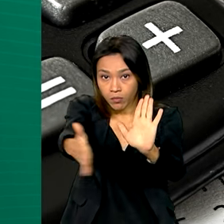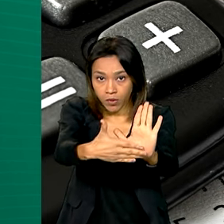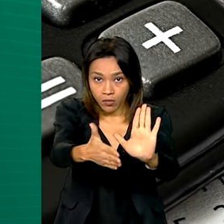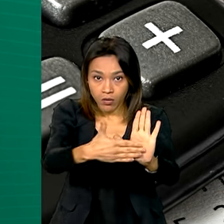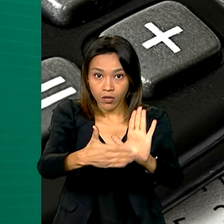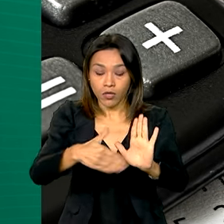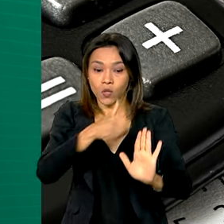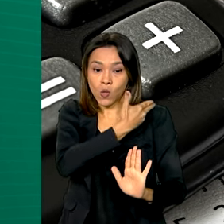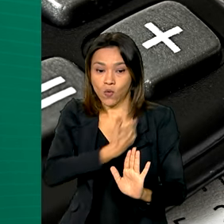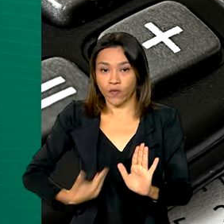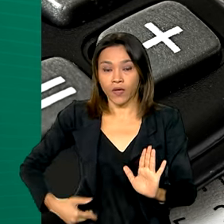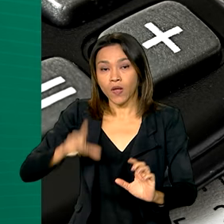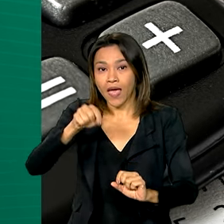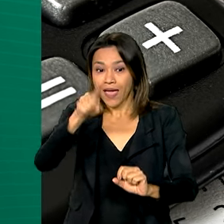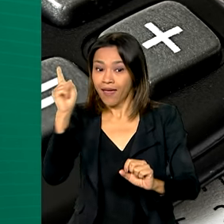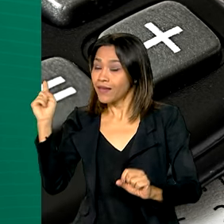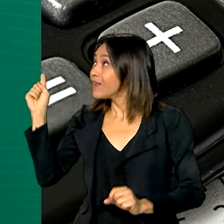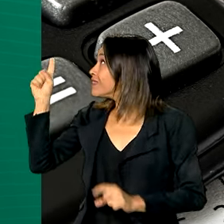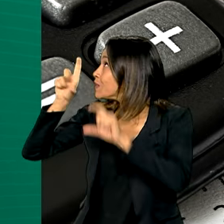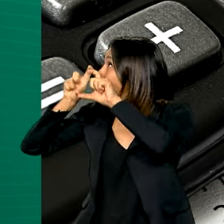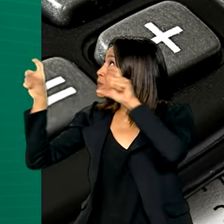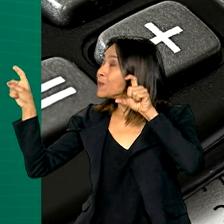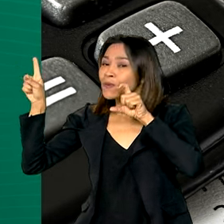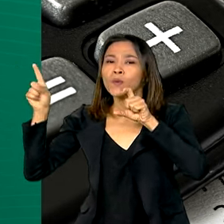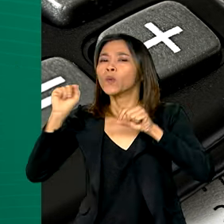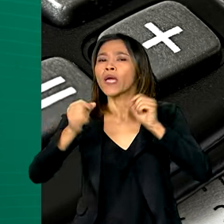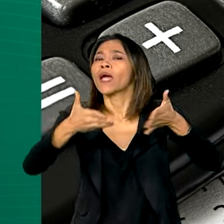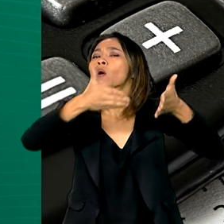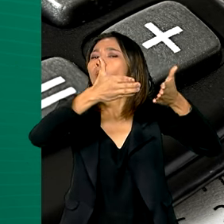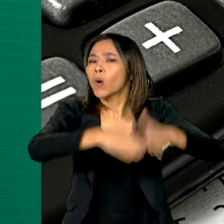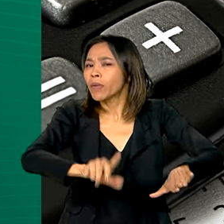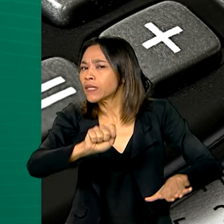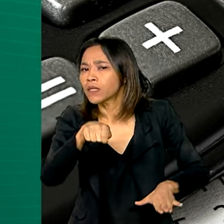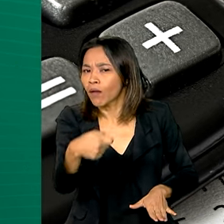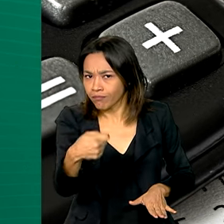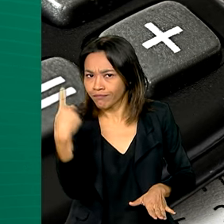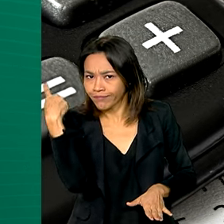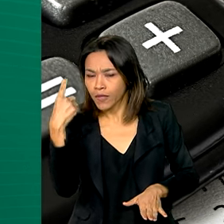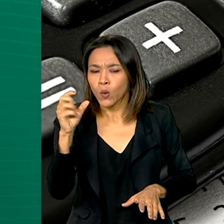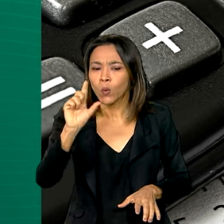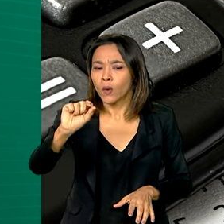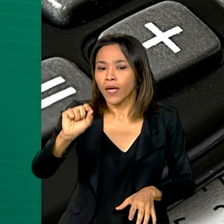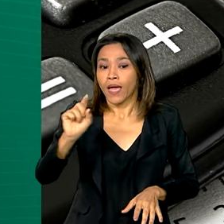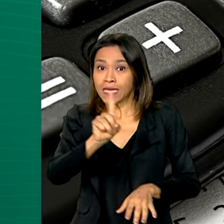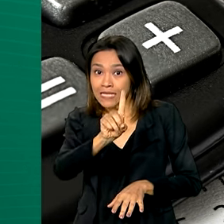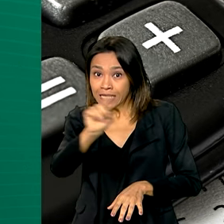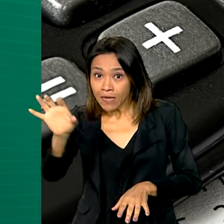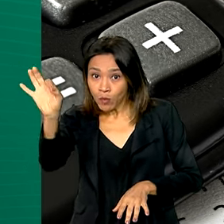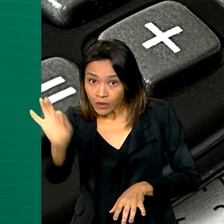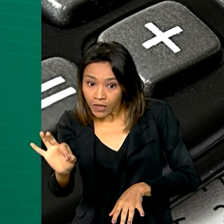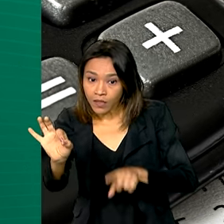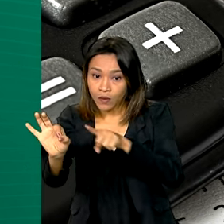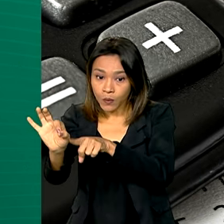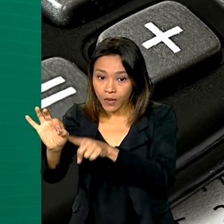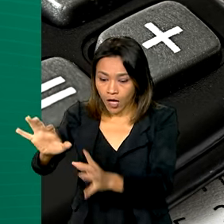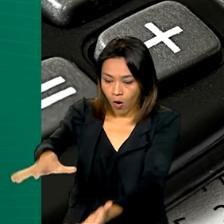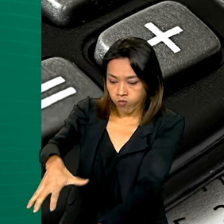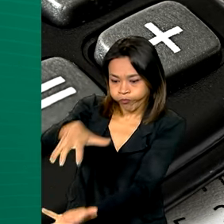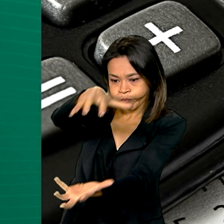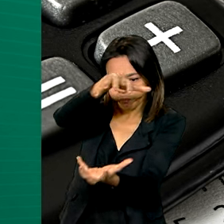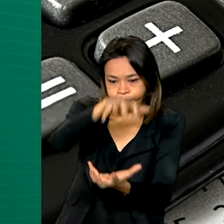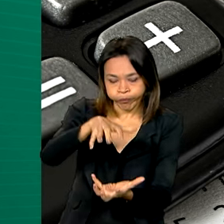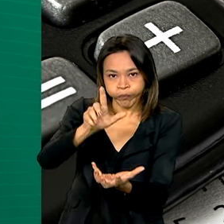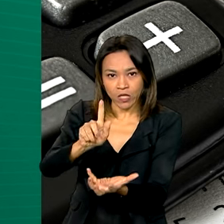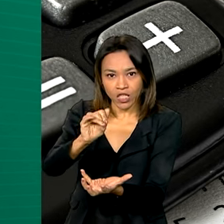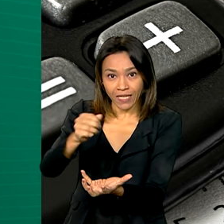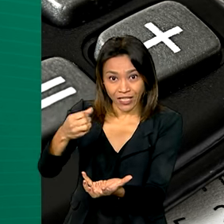do governo é a criação do cashback, que vai funcionar da seguinte forma. 100% para aquisição de botijão de gás de